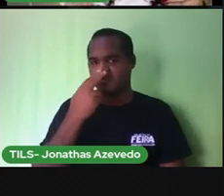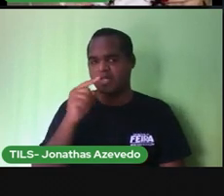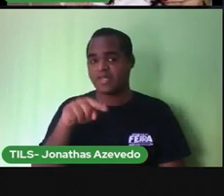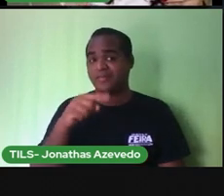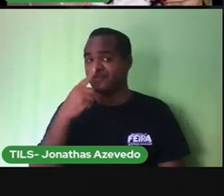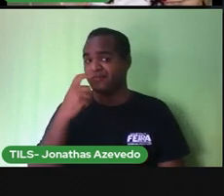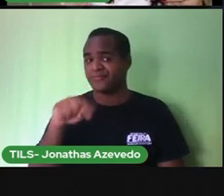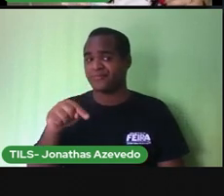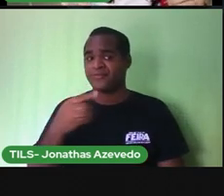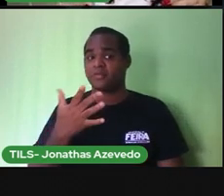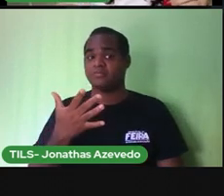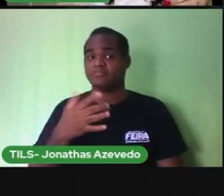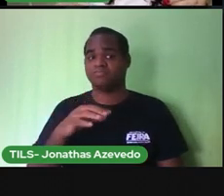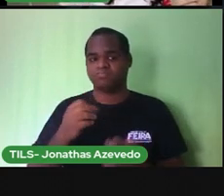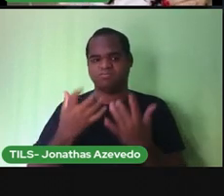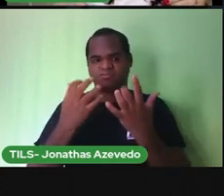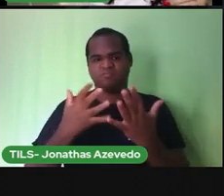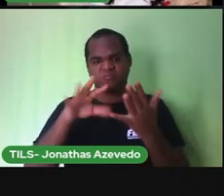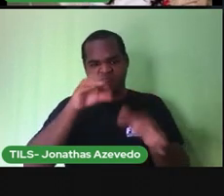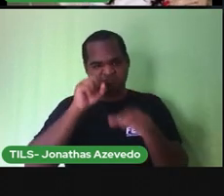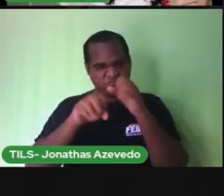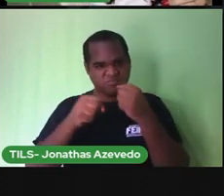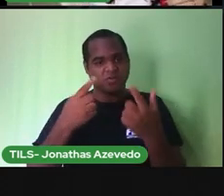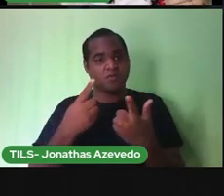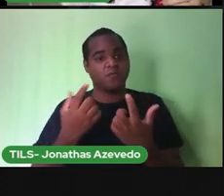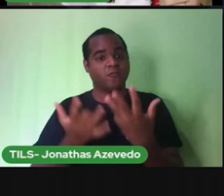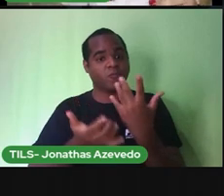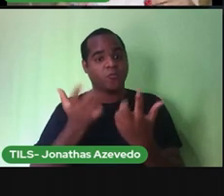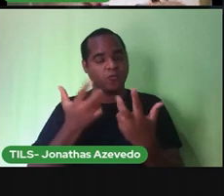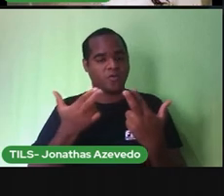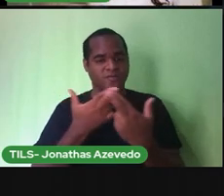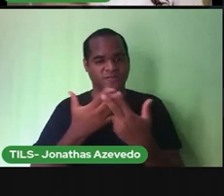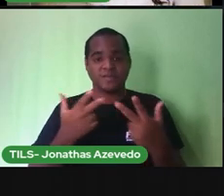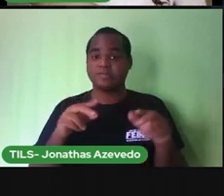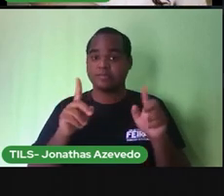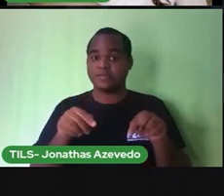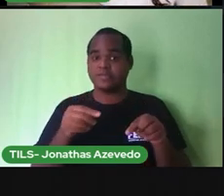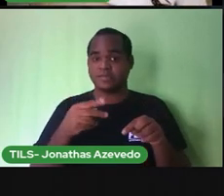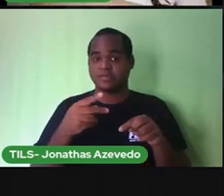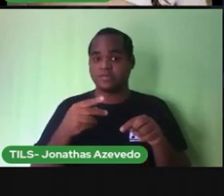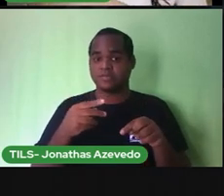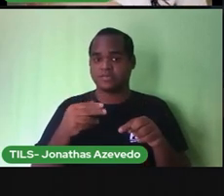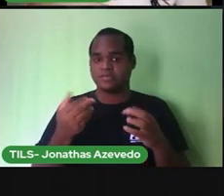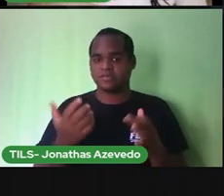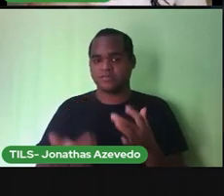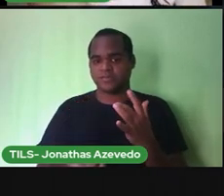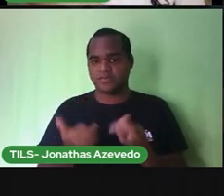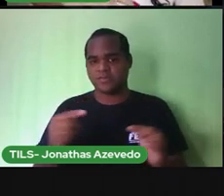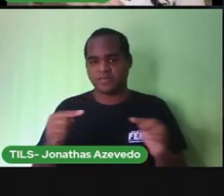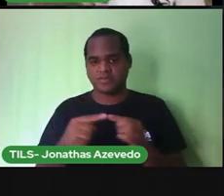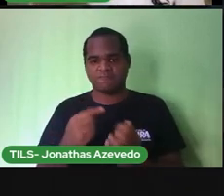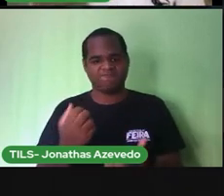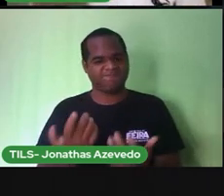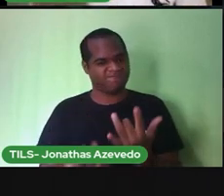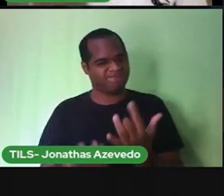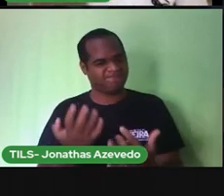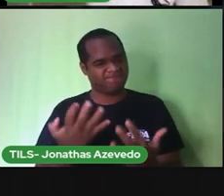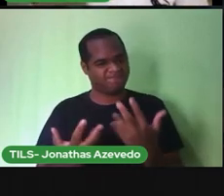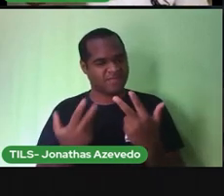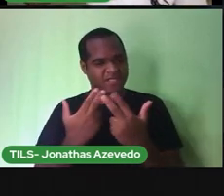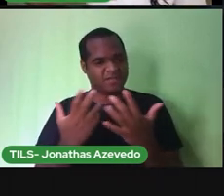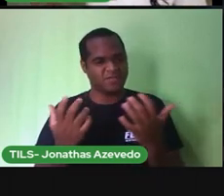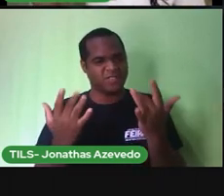nocivo para a gente quando a gente coloca fogo no lixo aquele líquido queima sai aquela